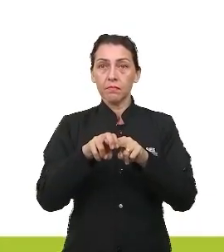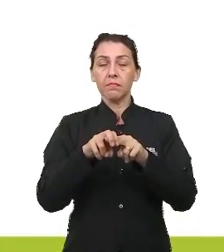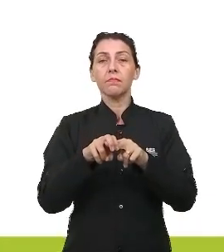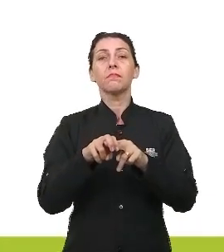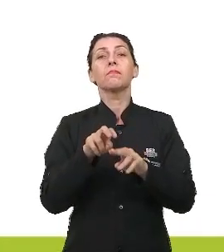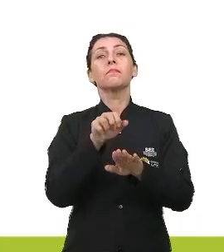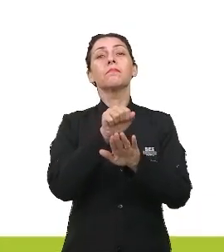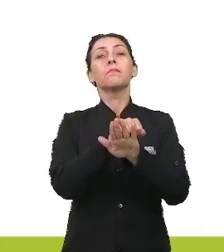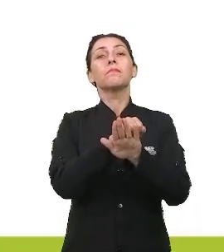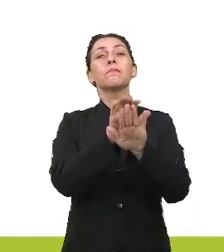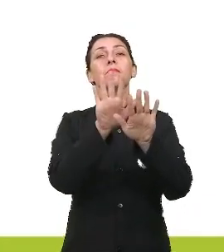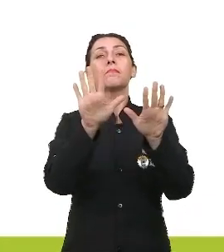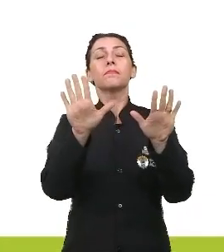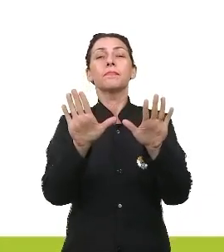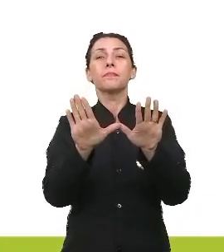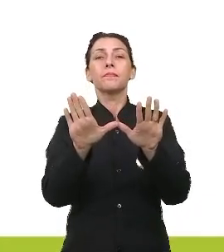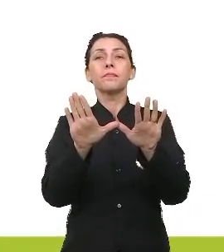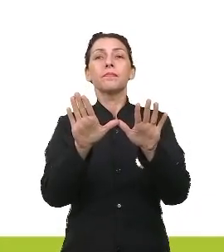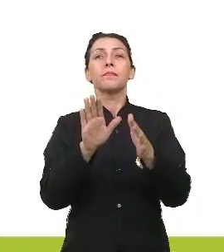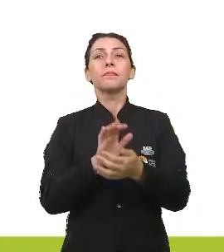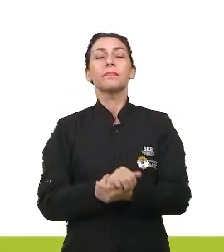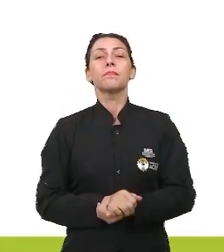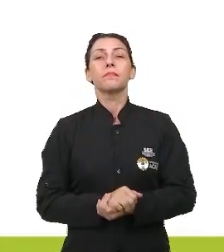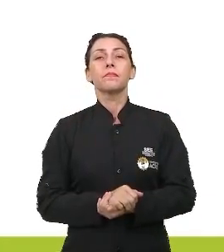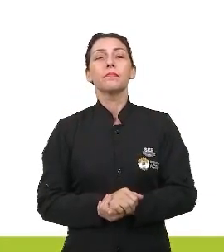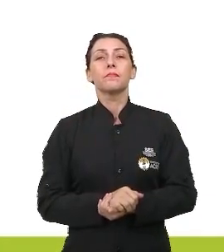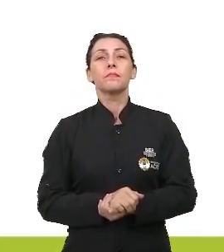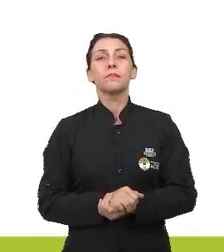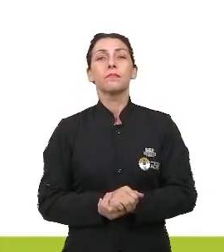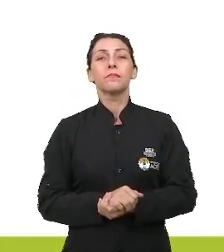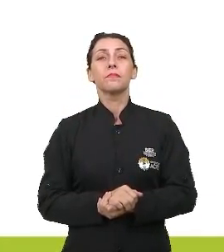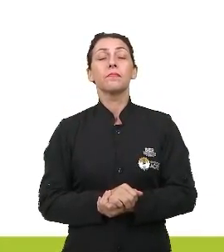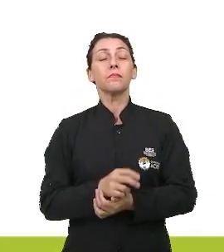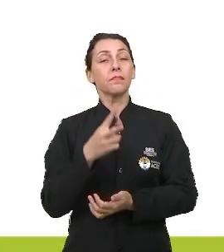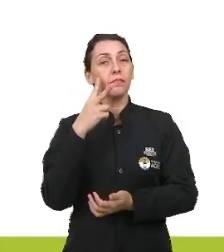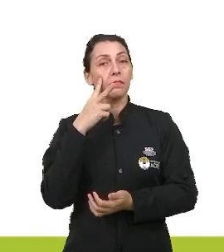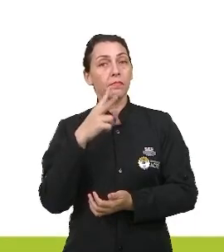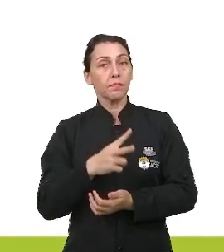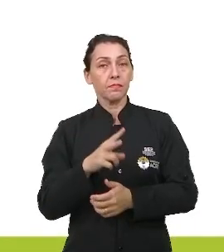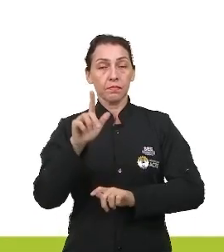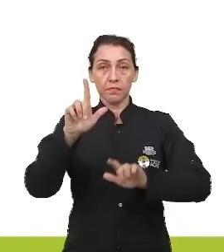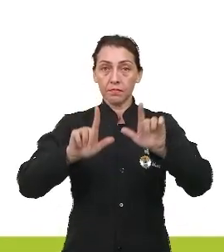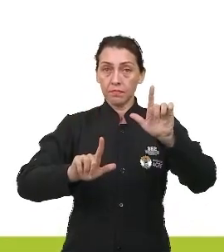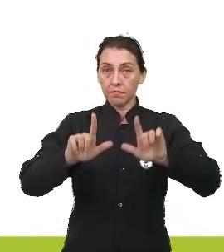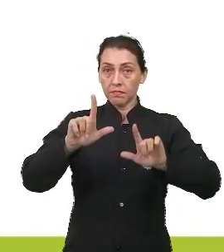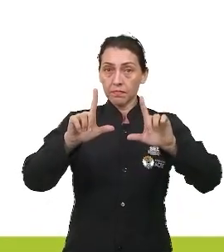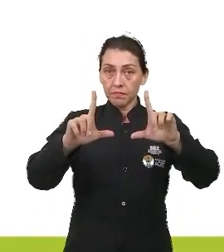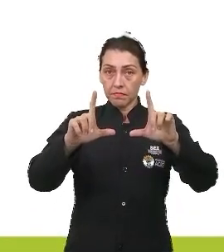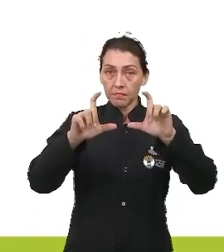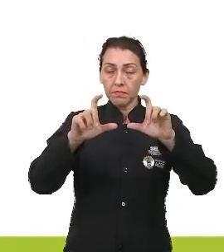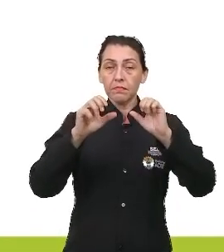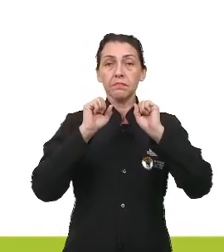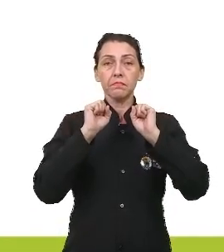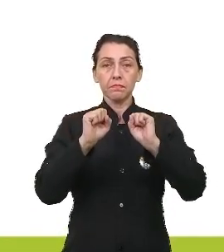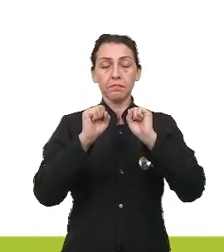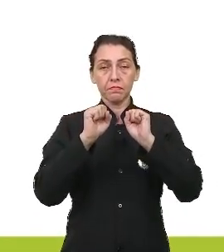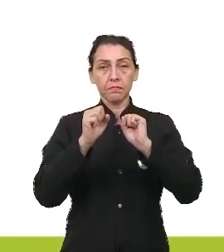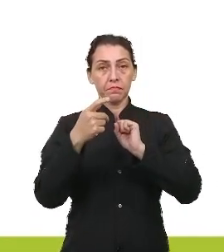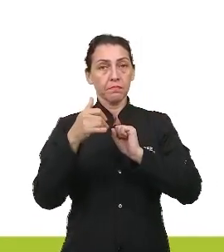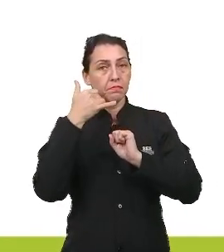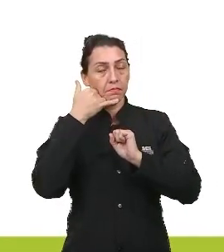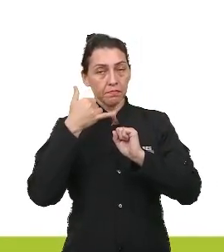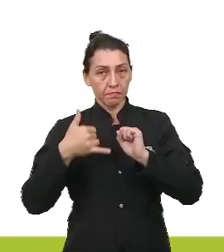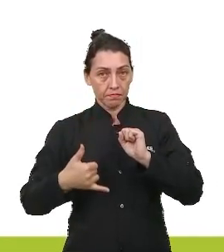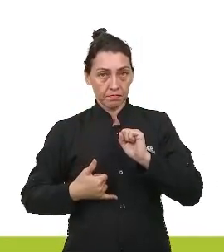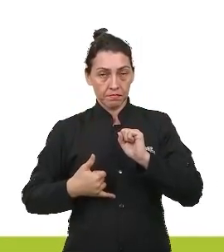figuras de linguagens, no caso, você que está nos acompanhando pela TV, se quiser tirar uma foto, se for no celular,